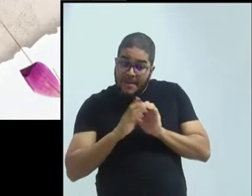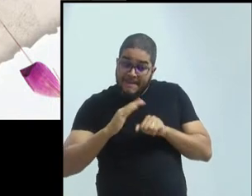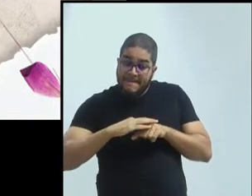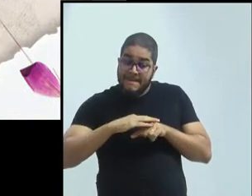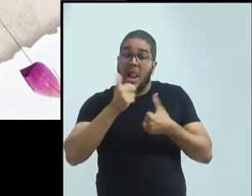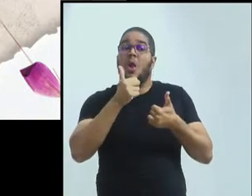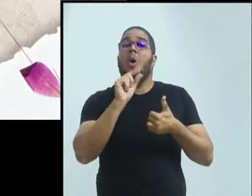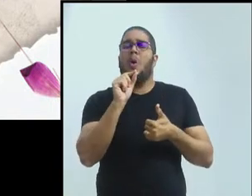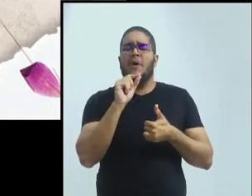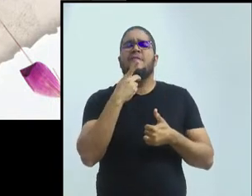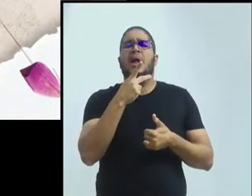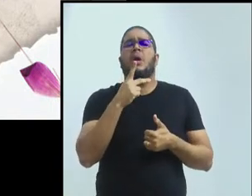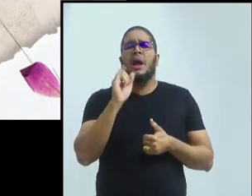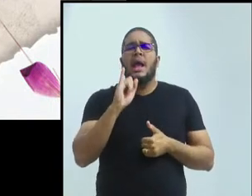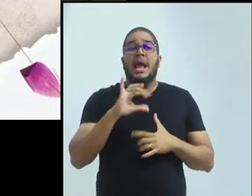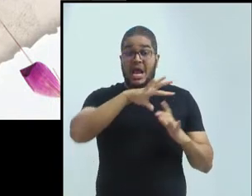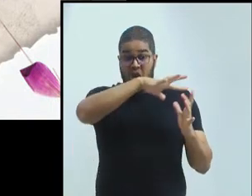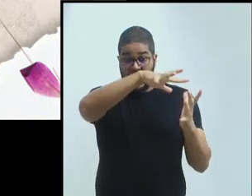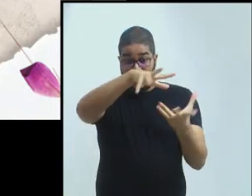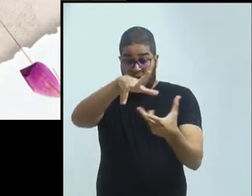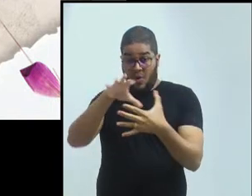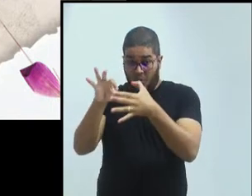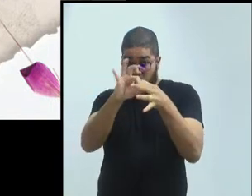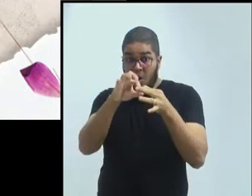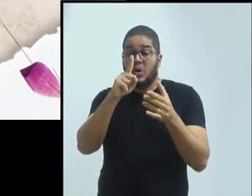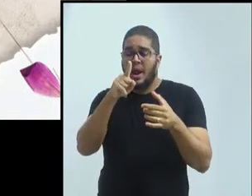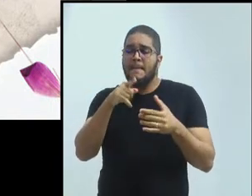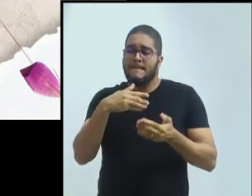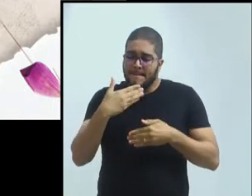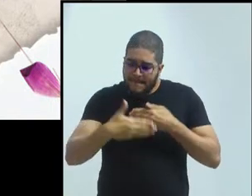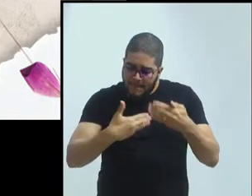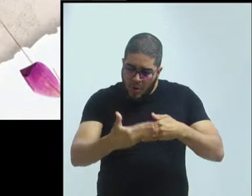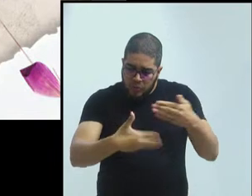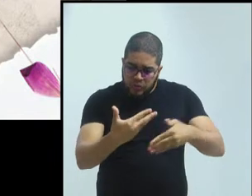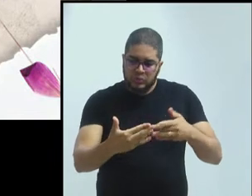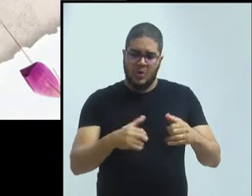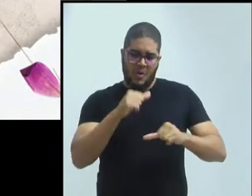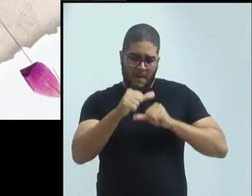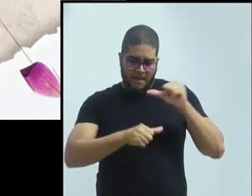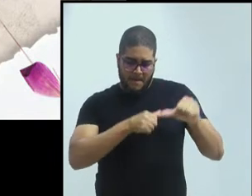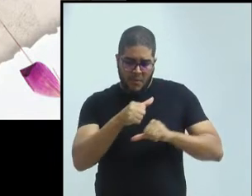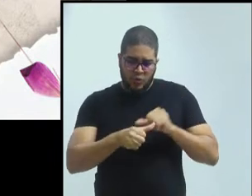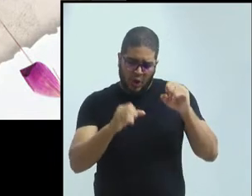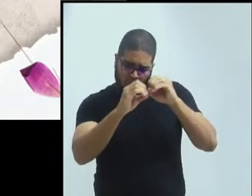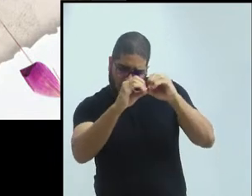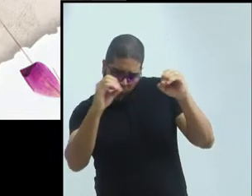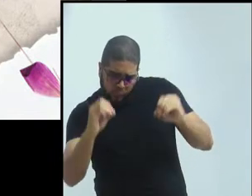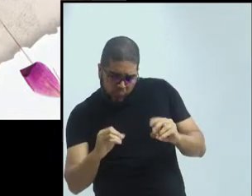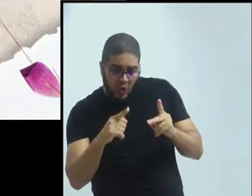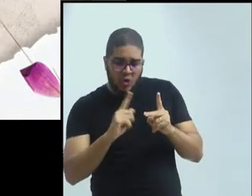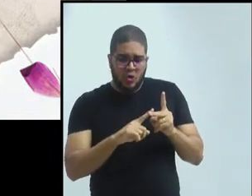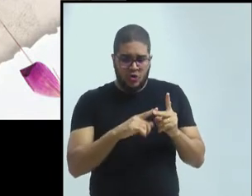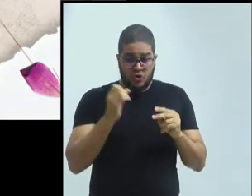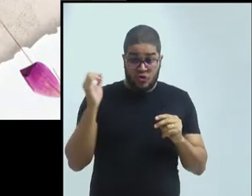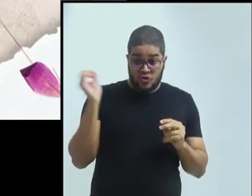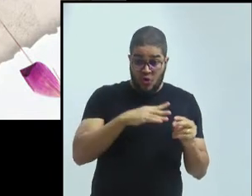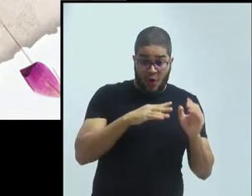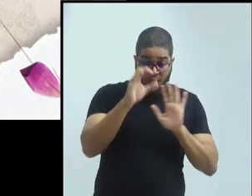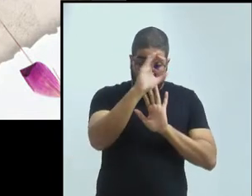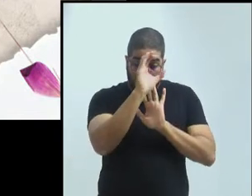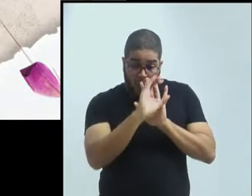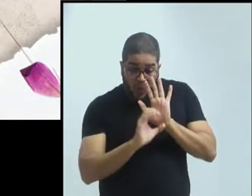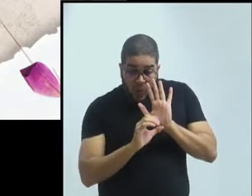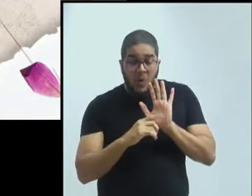internacionalização é o processo de mudanças organizacionais, de inovação curricular, de desempenho